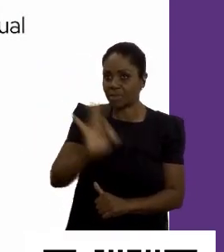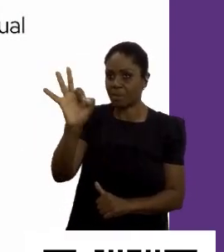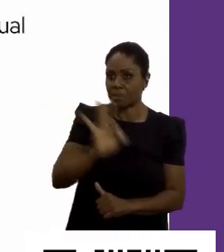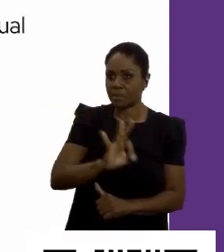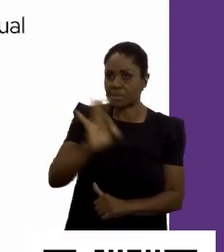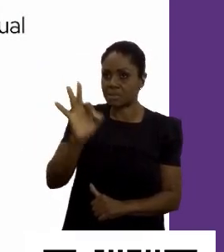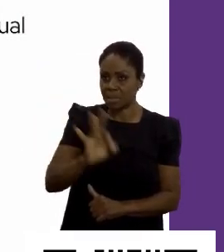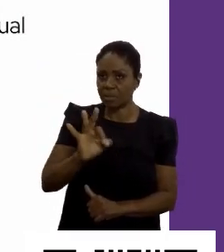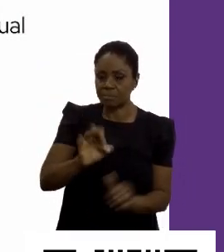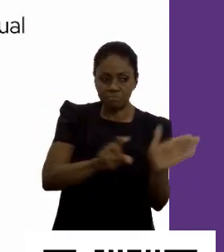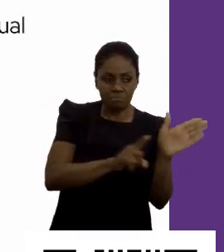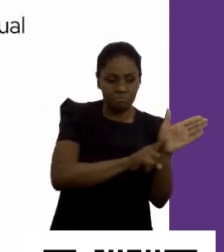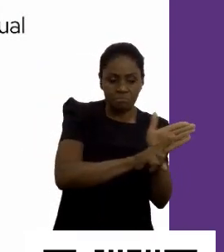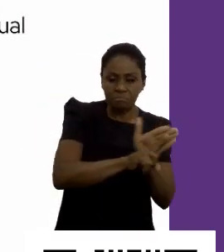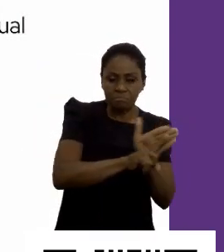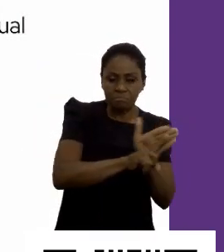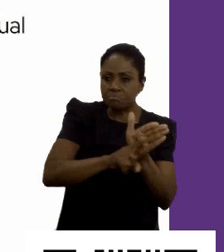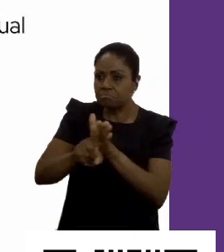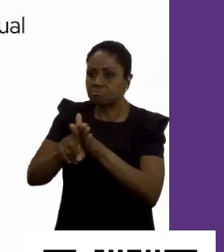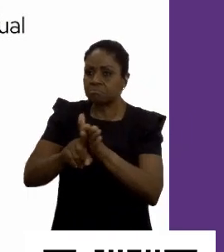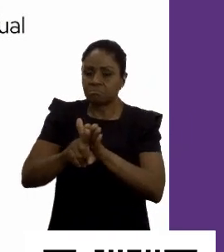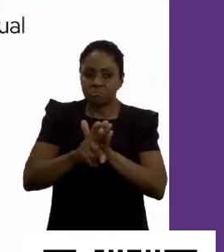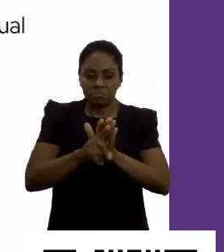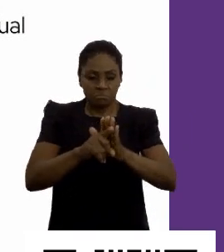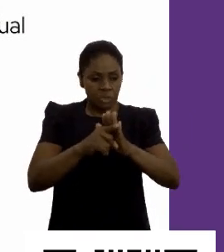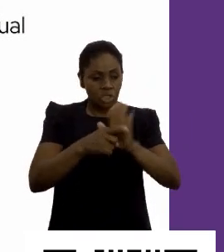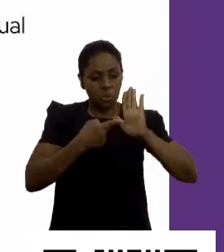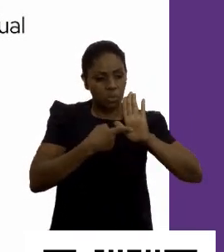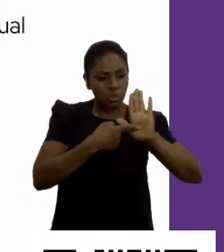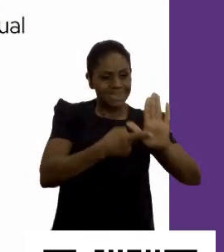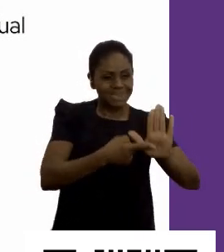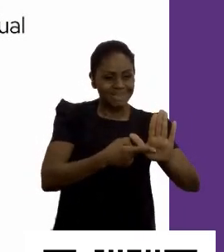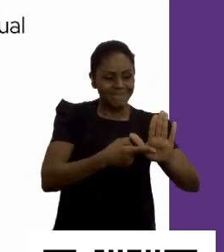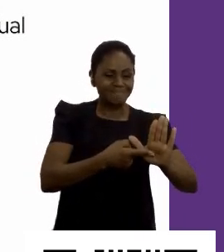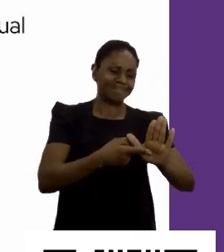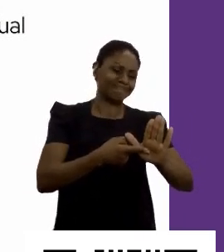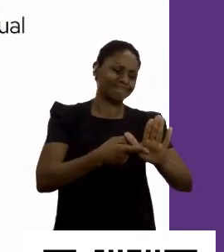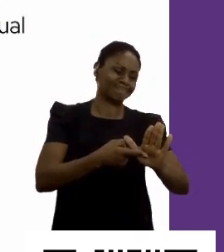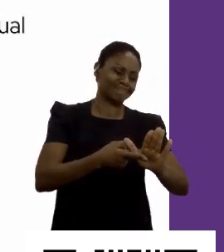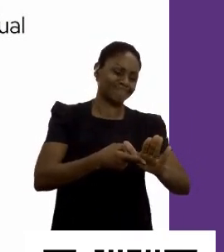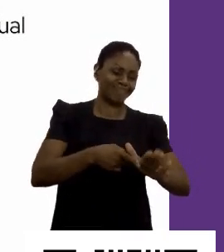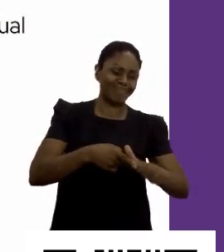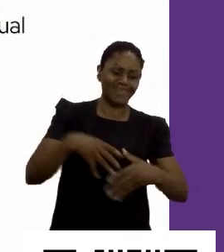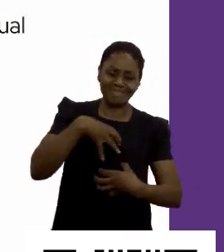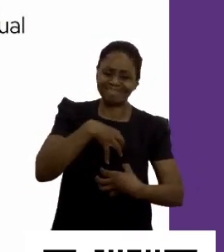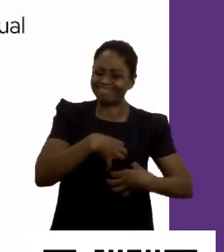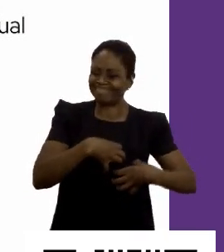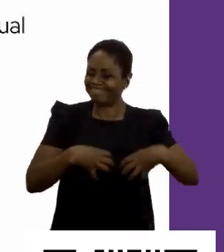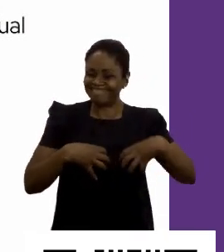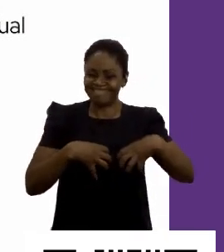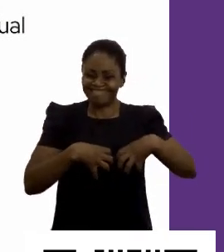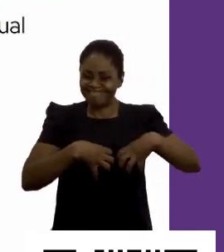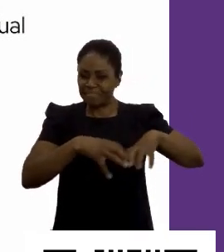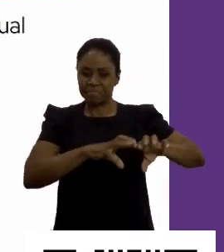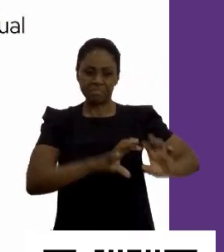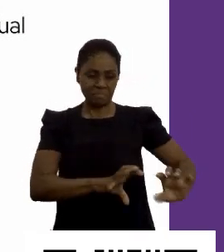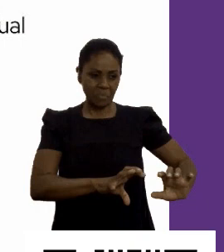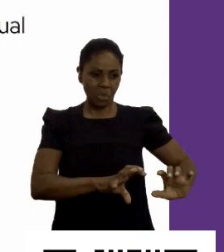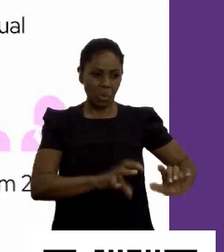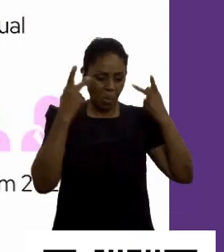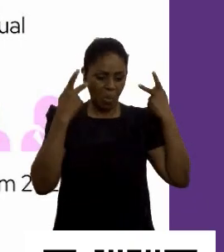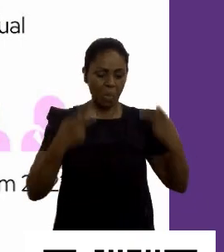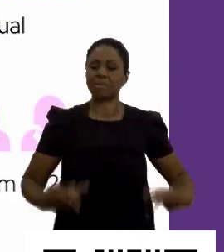referências de pesquisa estão ali embaixo, estão insatisfeitos com o trabalho. Por quê? Inadequação comportamental, muitas das vezes.